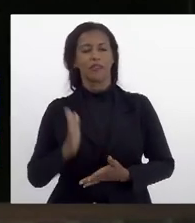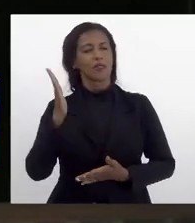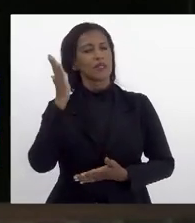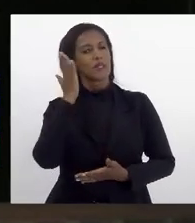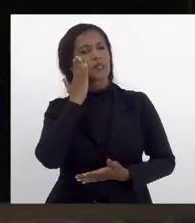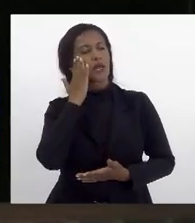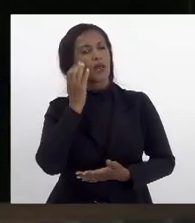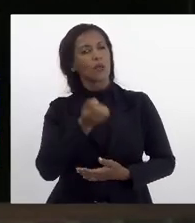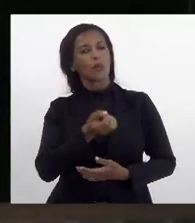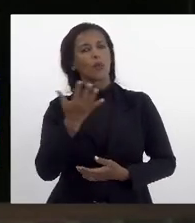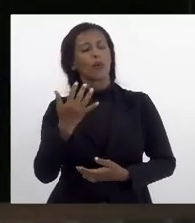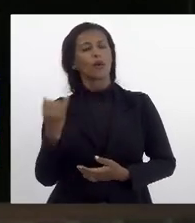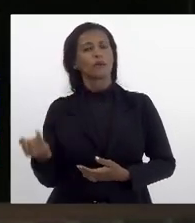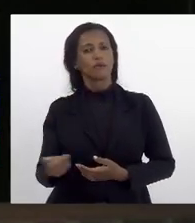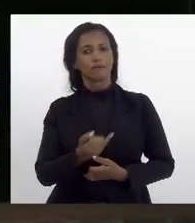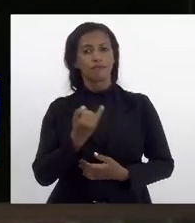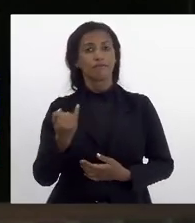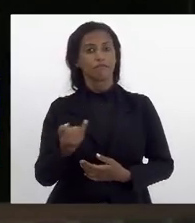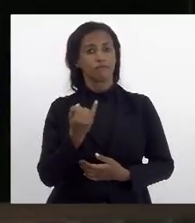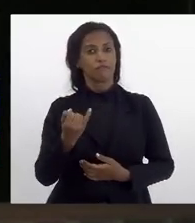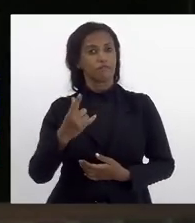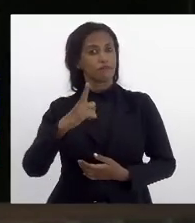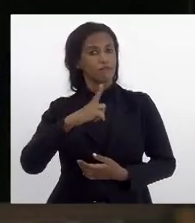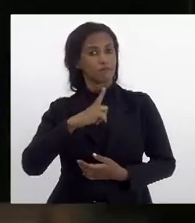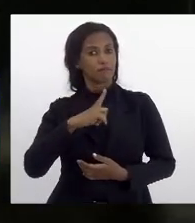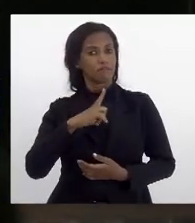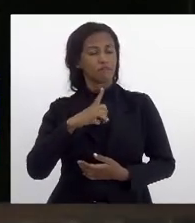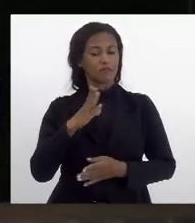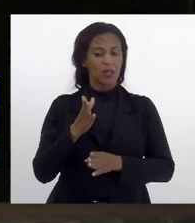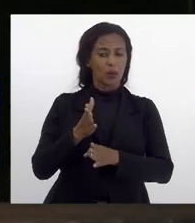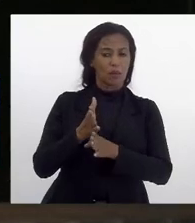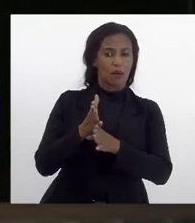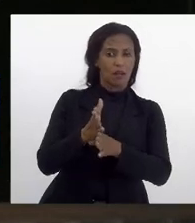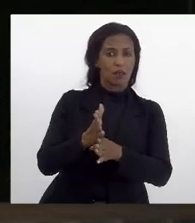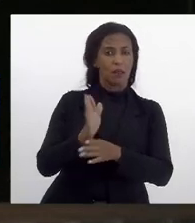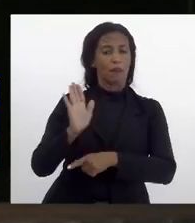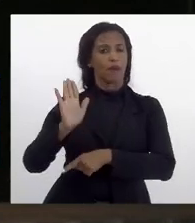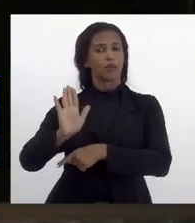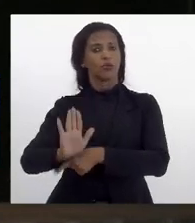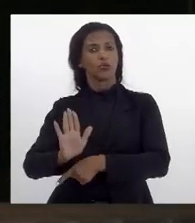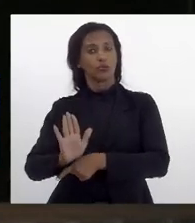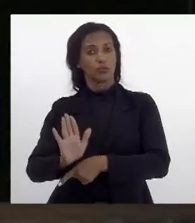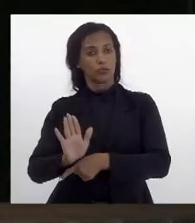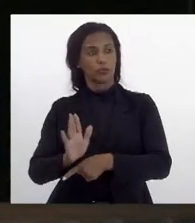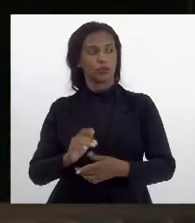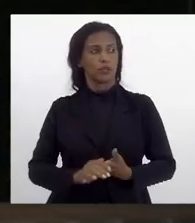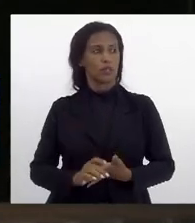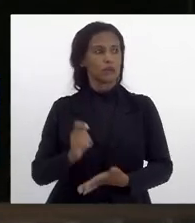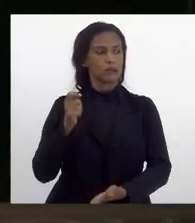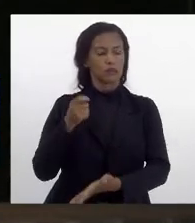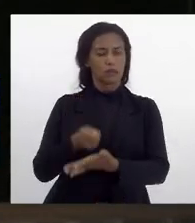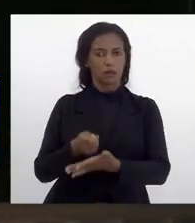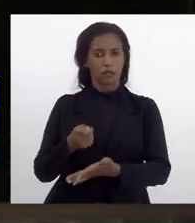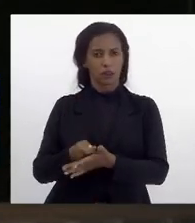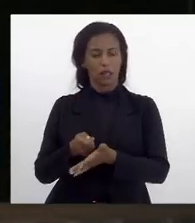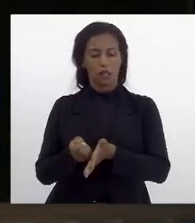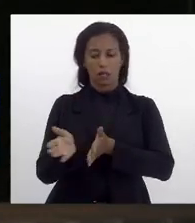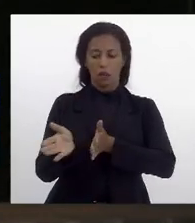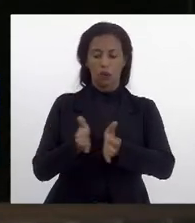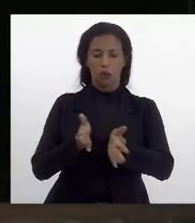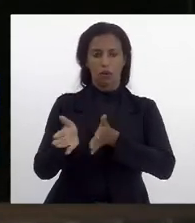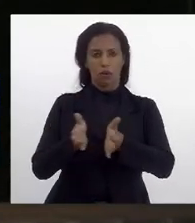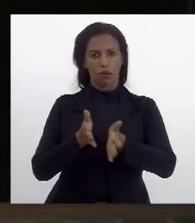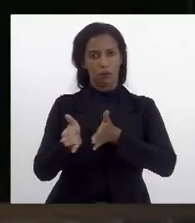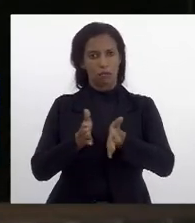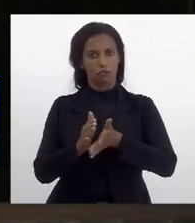o quanto é importante que se tenha uma linha de crédito para que se garanta o acesso